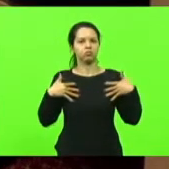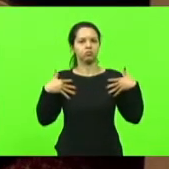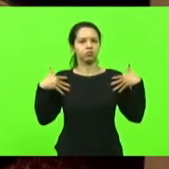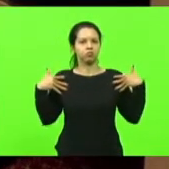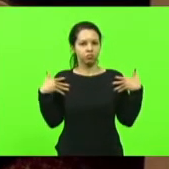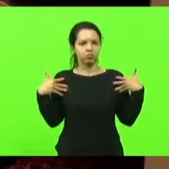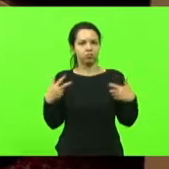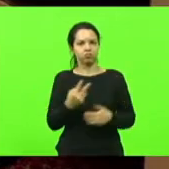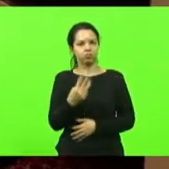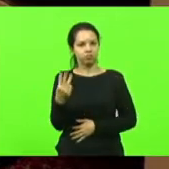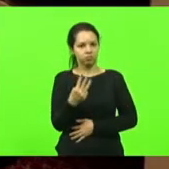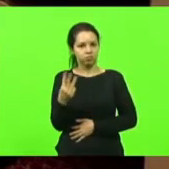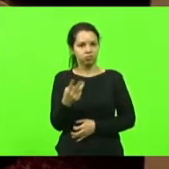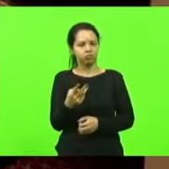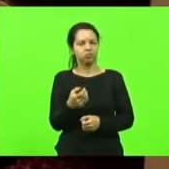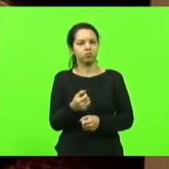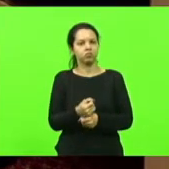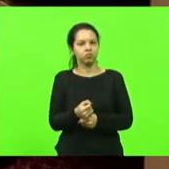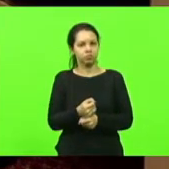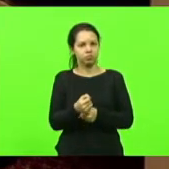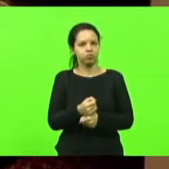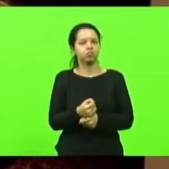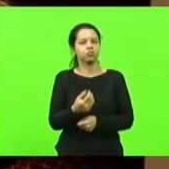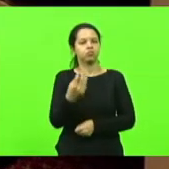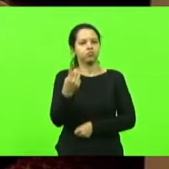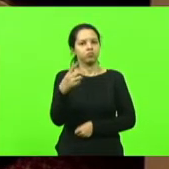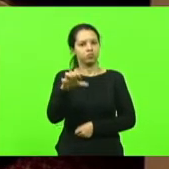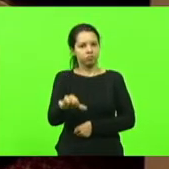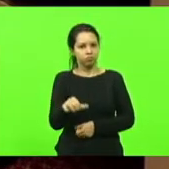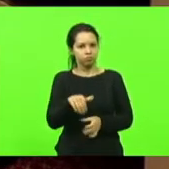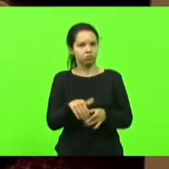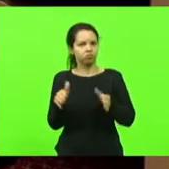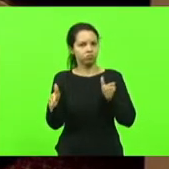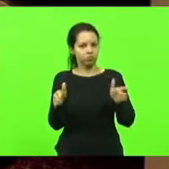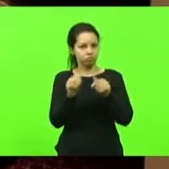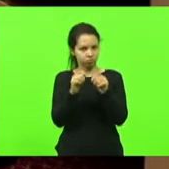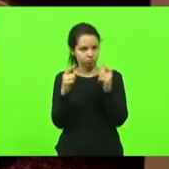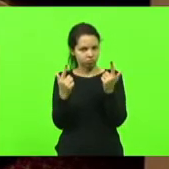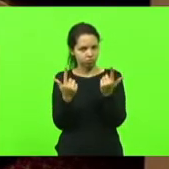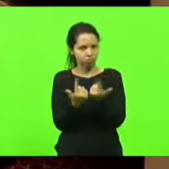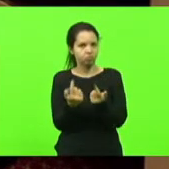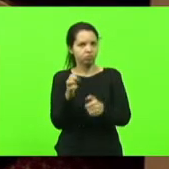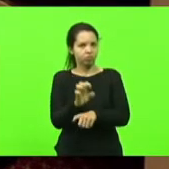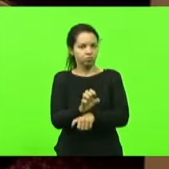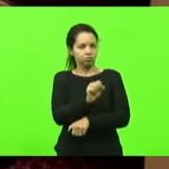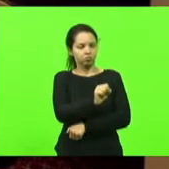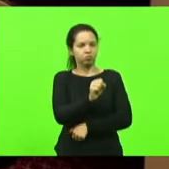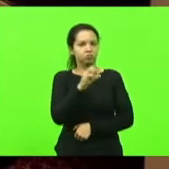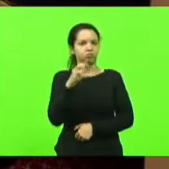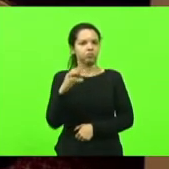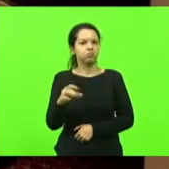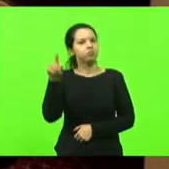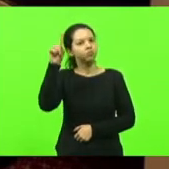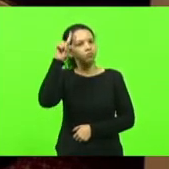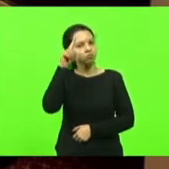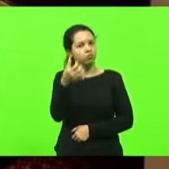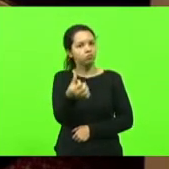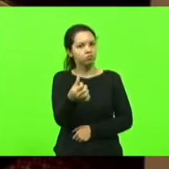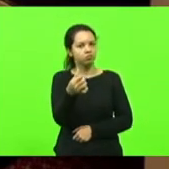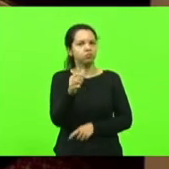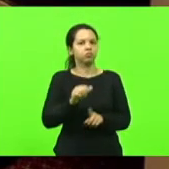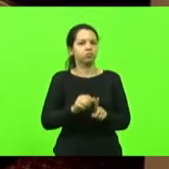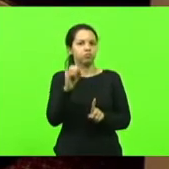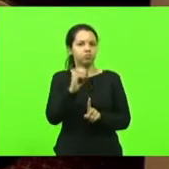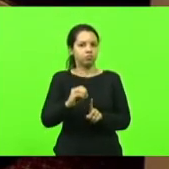legislativa da 19ª Legislatura da Assembleia Legislativa do Estado de Santa Catarina, realizada em 6 de outubro de